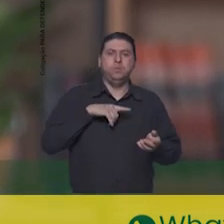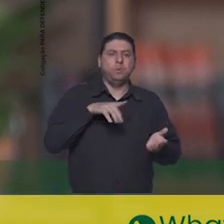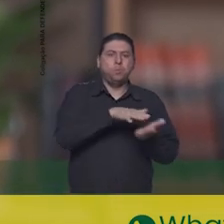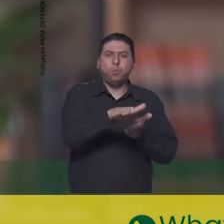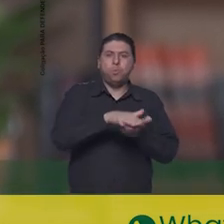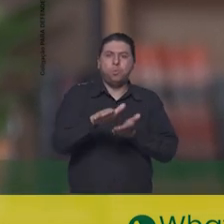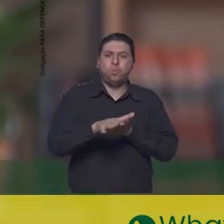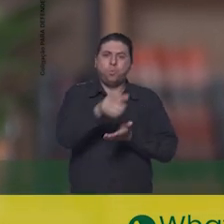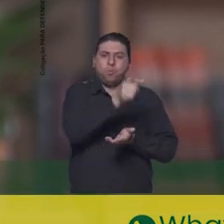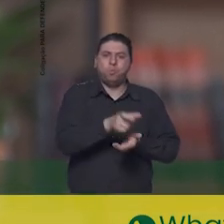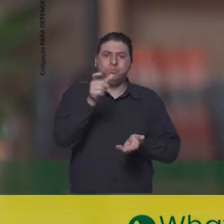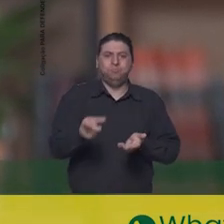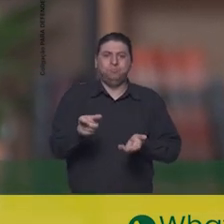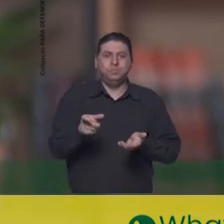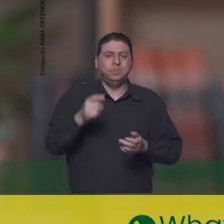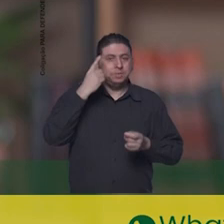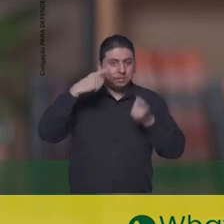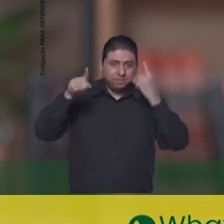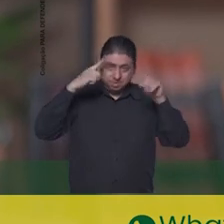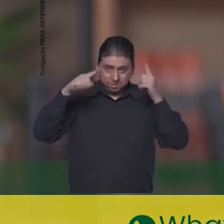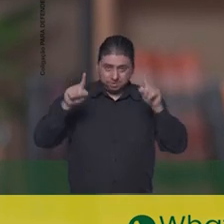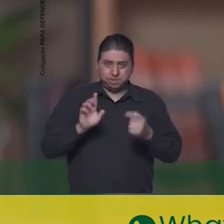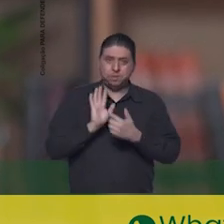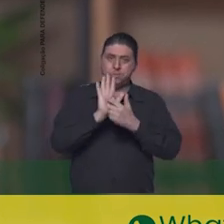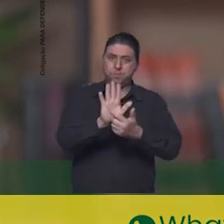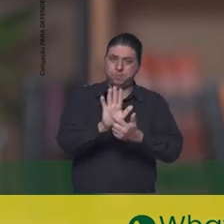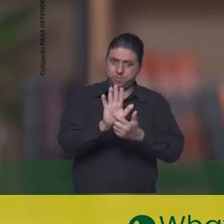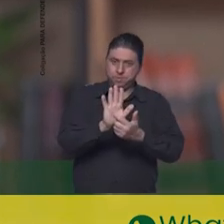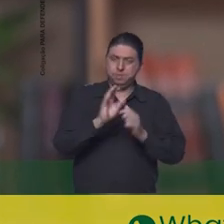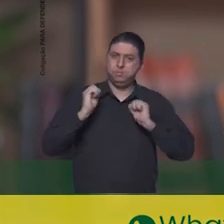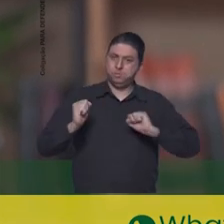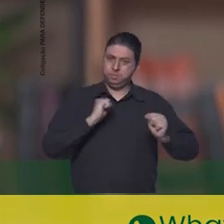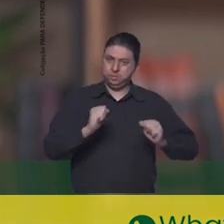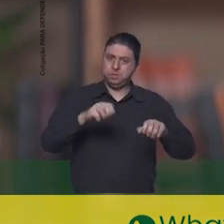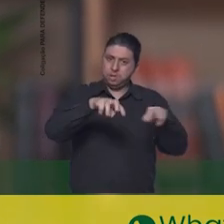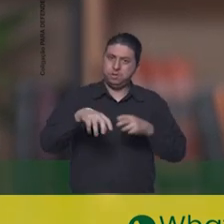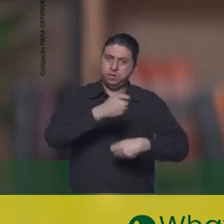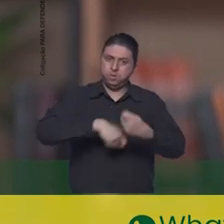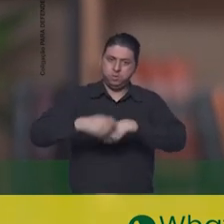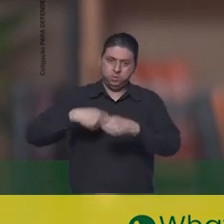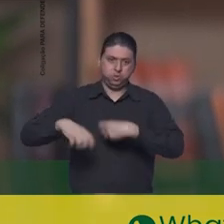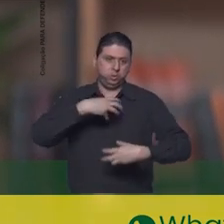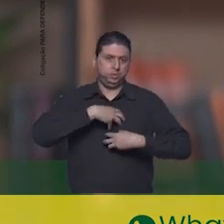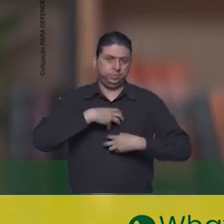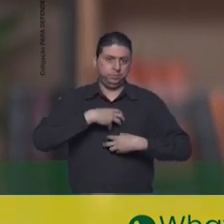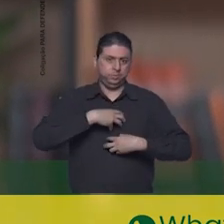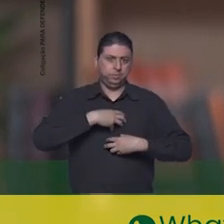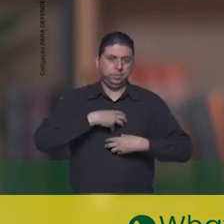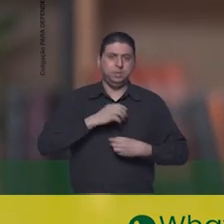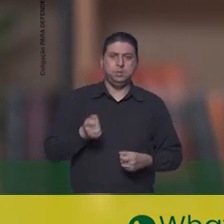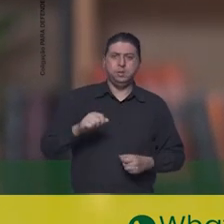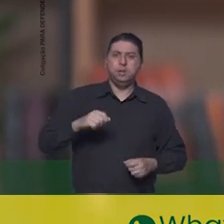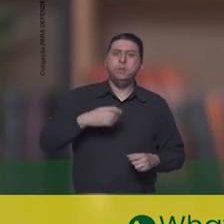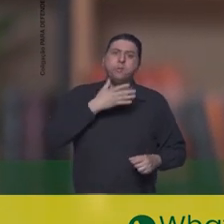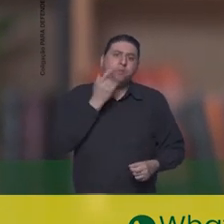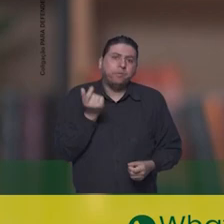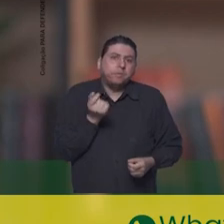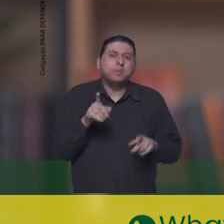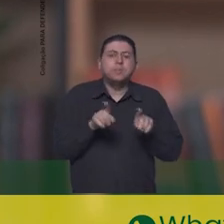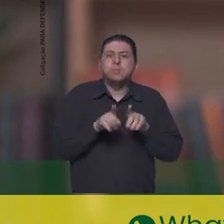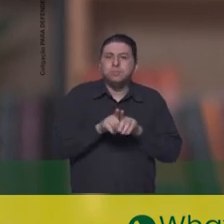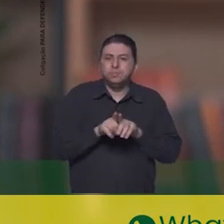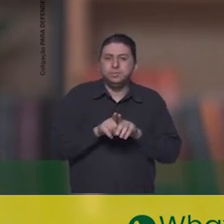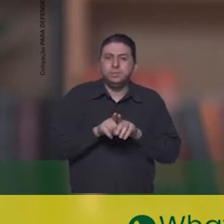Tenho experiência e ideias para ampliar as possibilidades do nosso agronegócio de uma maneira